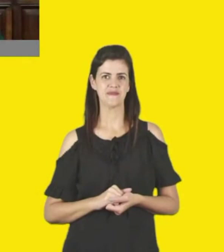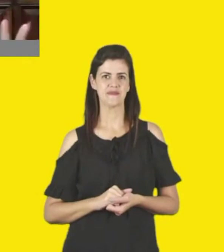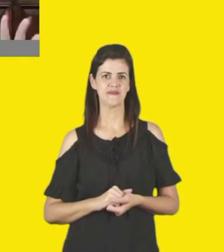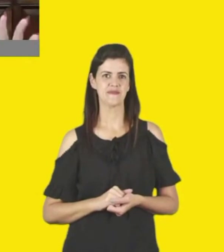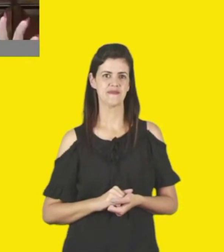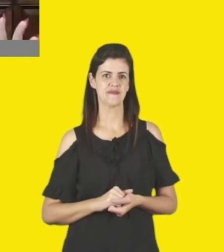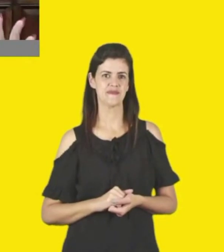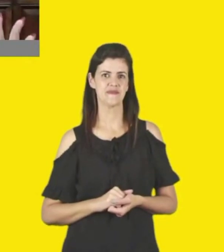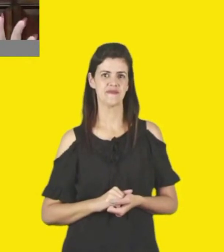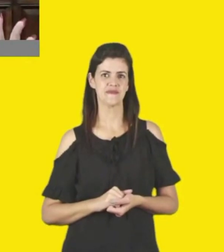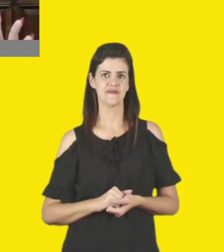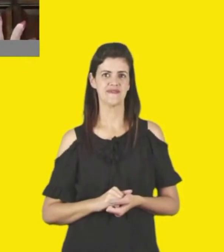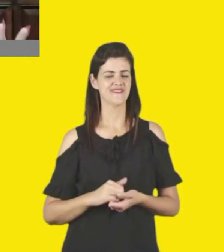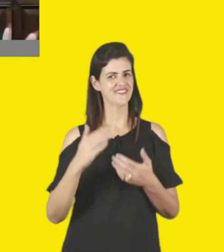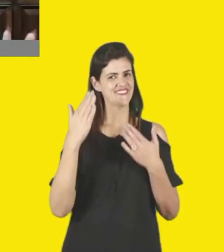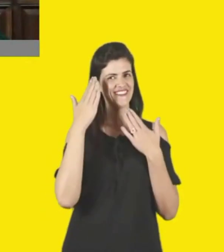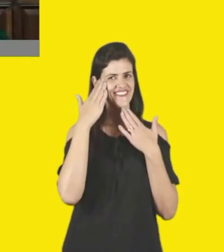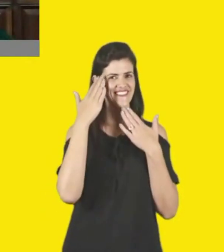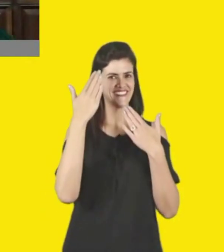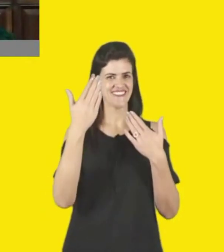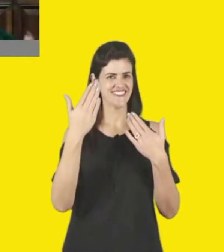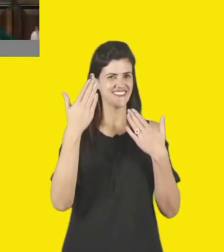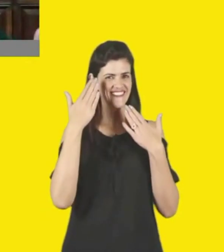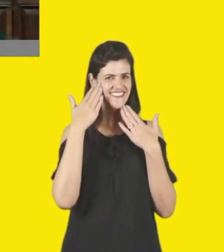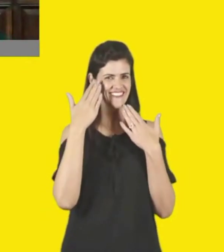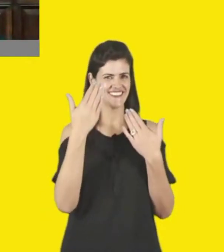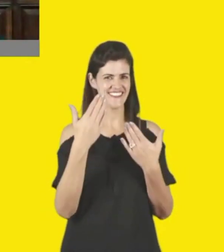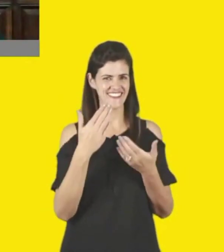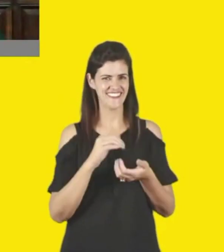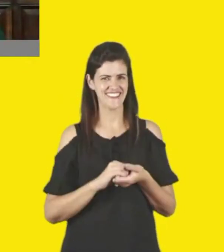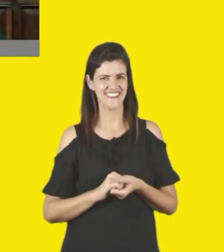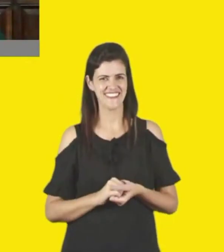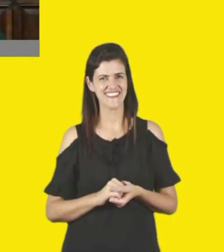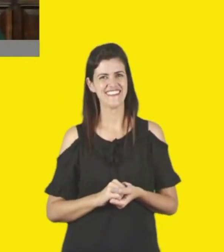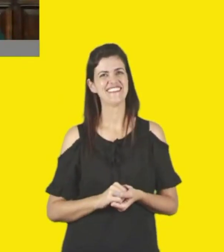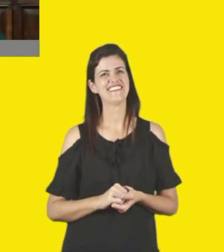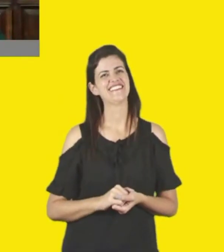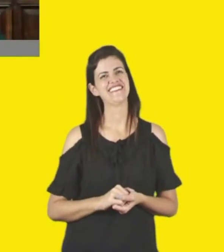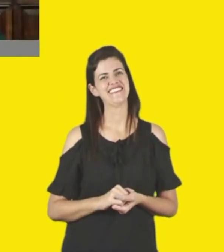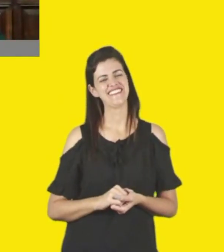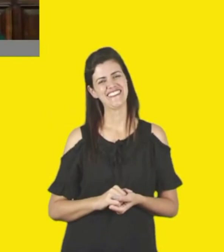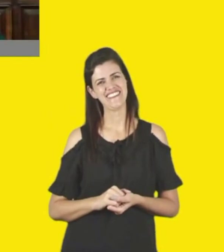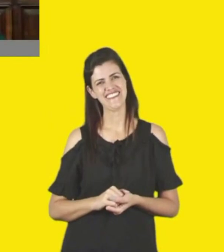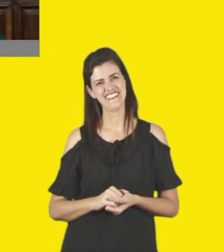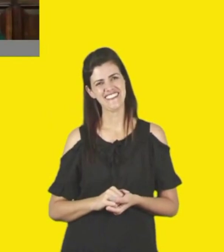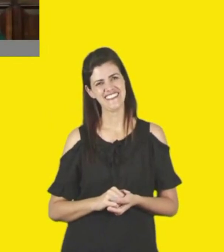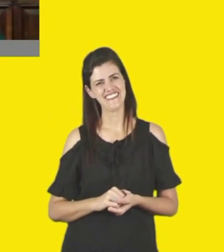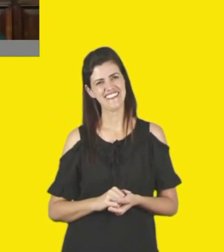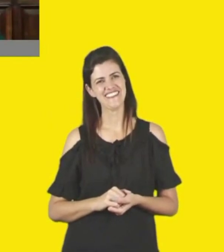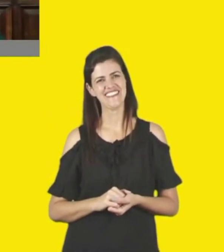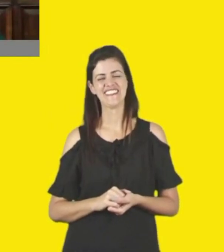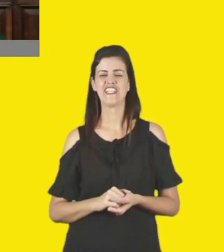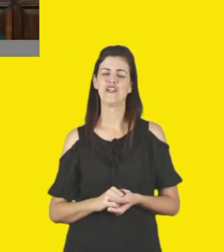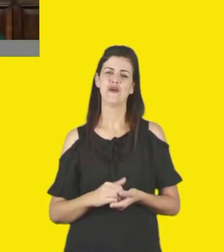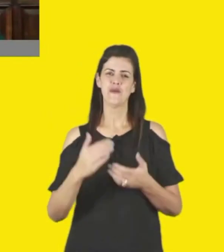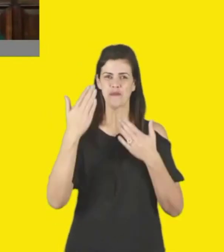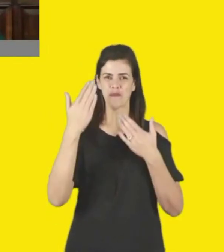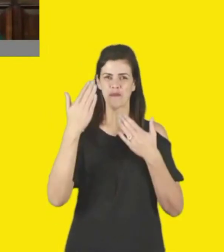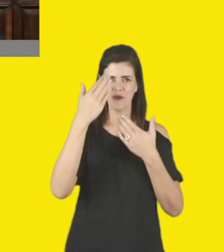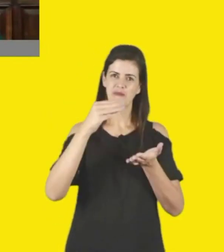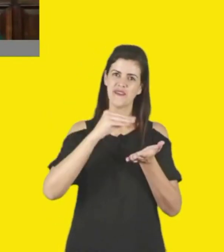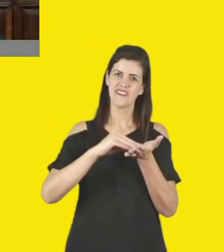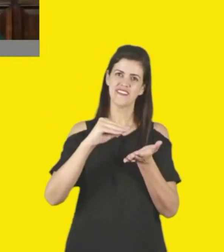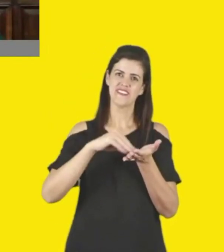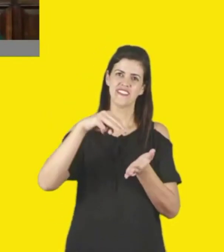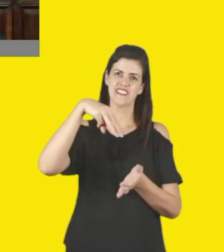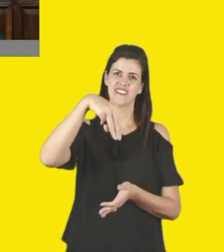Então, eu agradeço, viu, Danilo, eu não falei agradeço, porque eu sei que a gente continua aqui. Muito obrigado, secretária Marília Marton, por suas